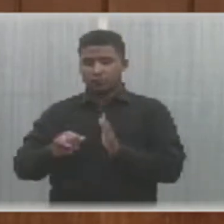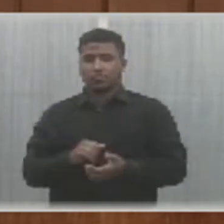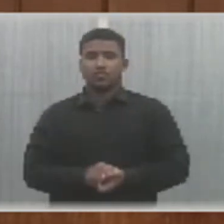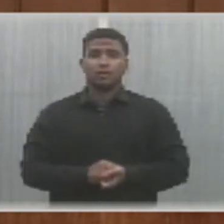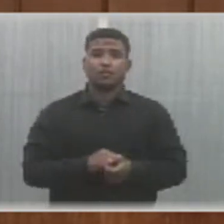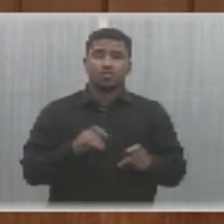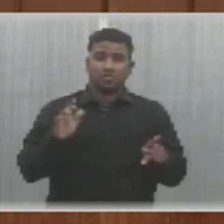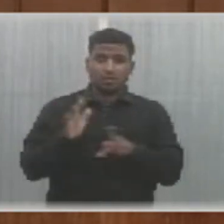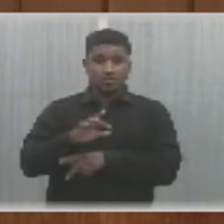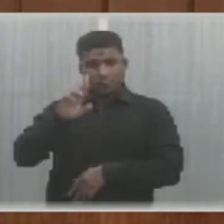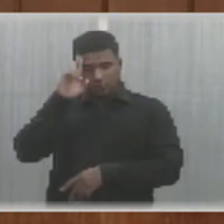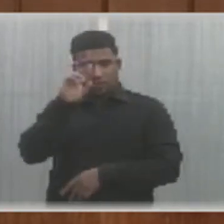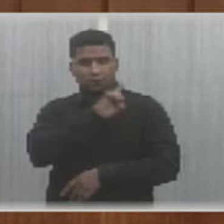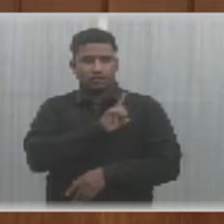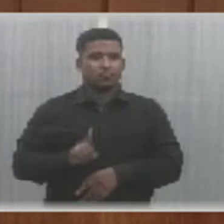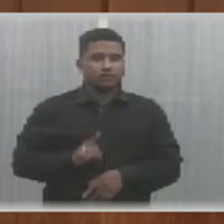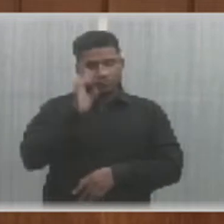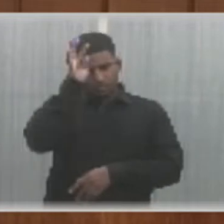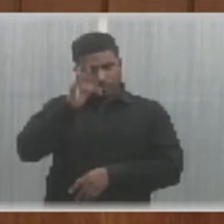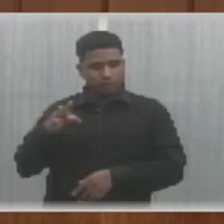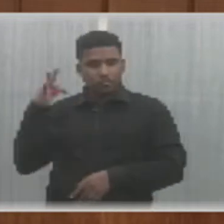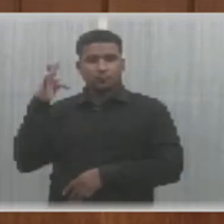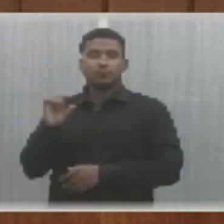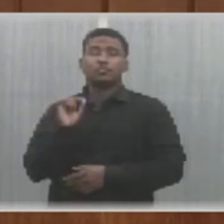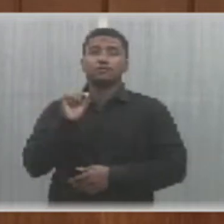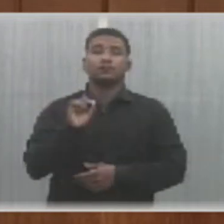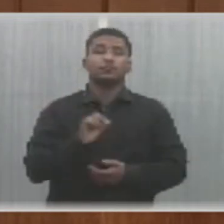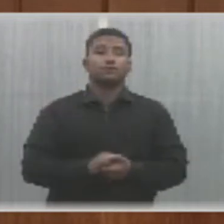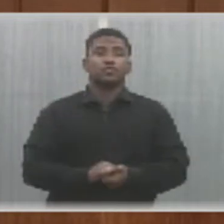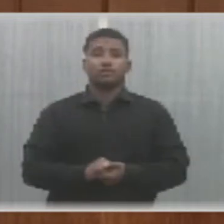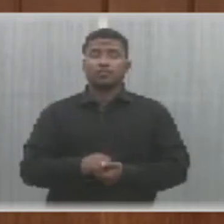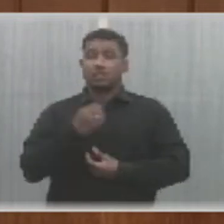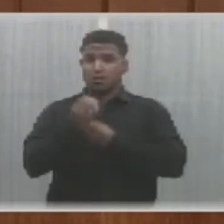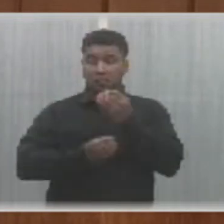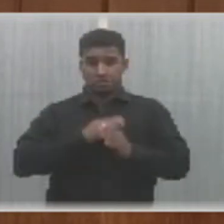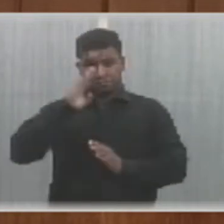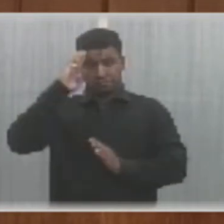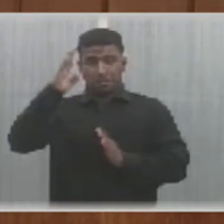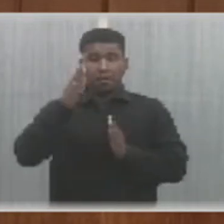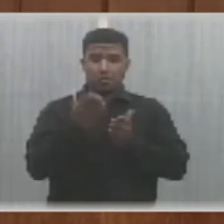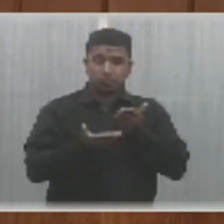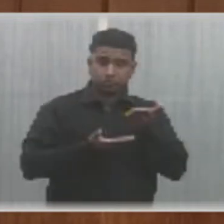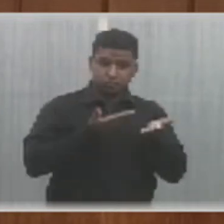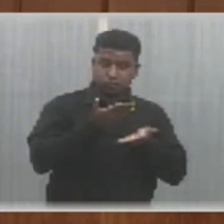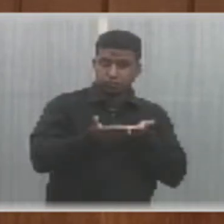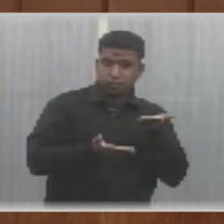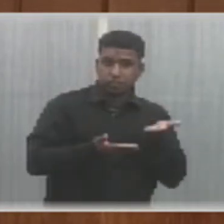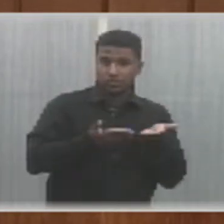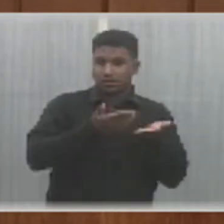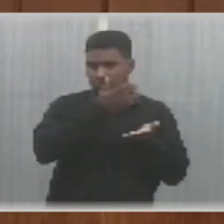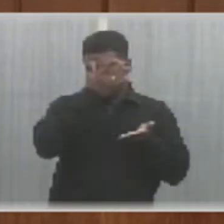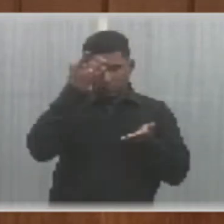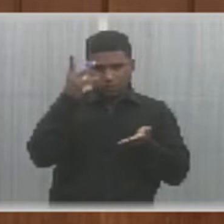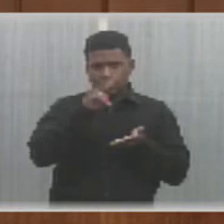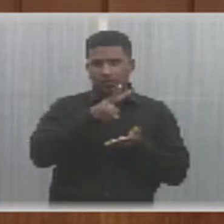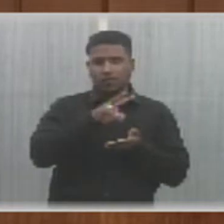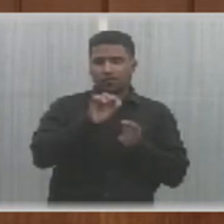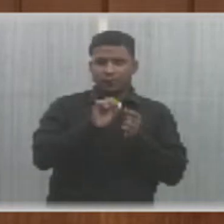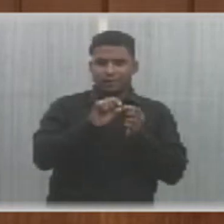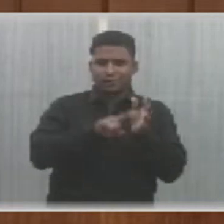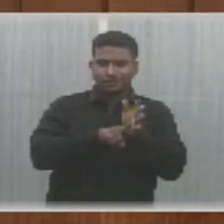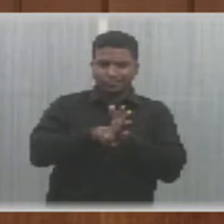de autoria da senhora deputada Tereza Brito, que estabelece de prioridade no atendimento para pessoas que realizam tratamento de